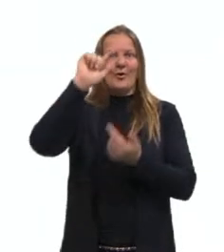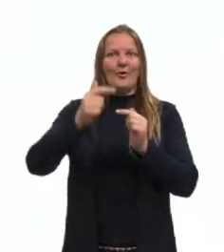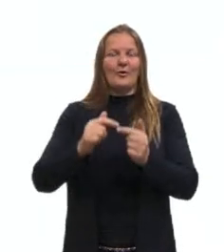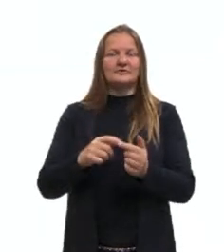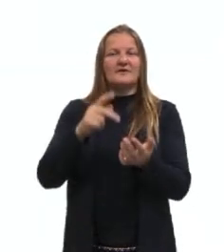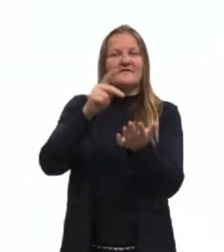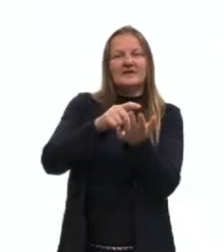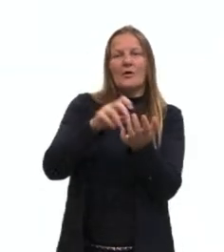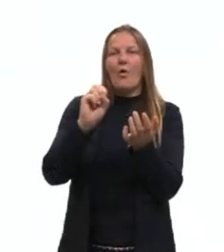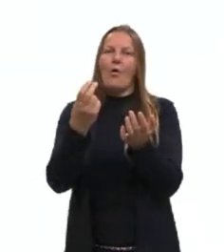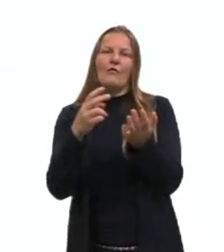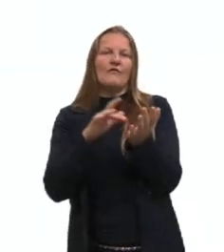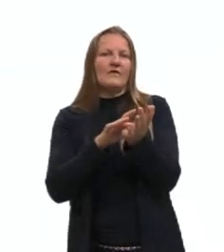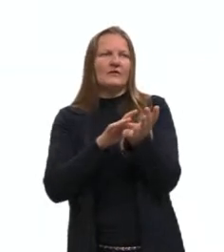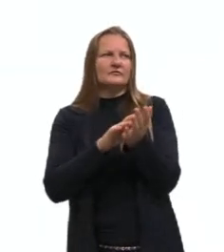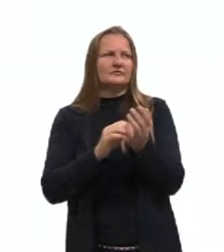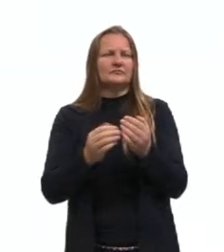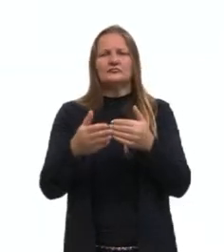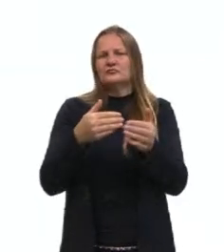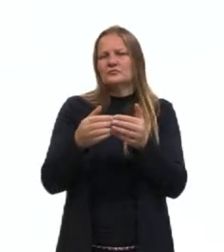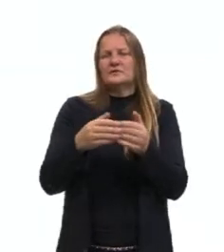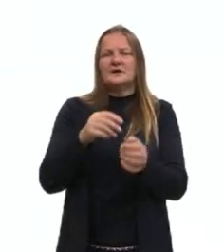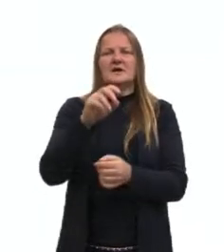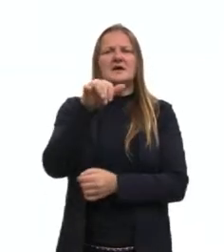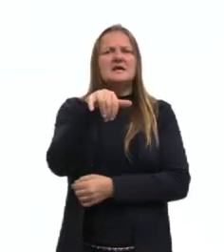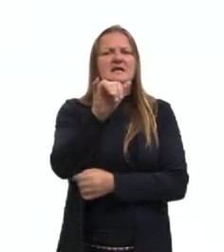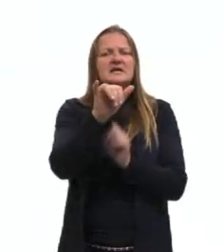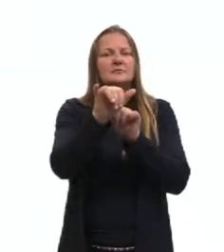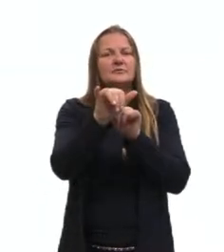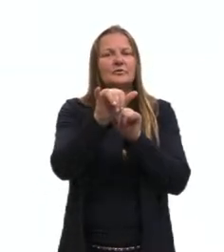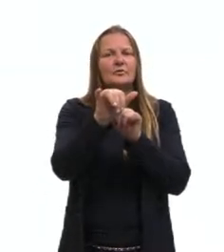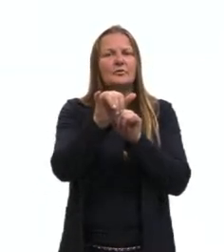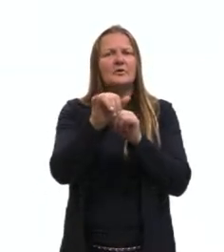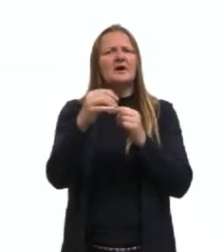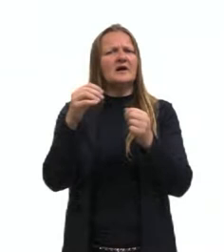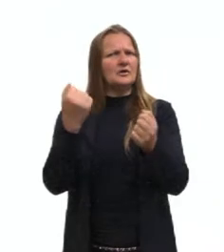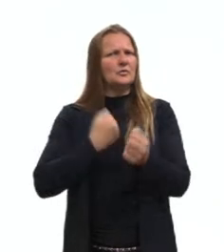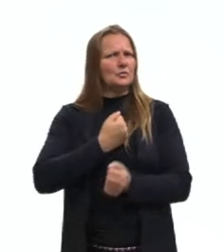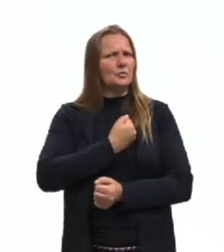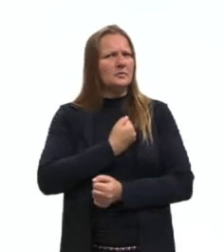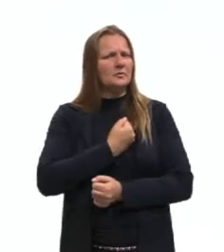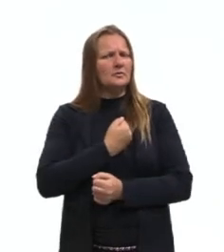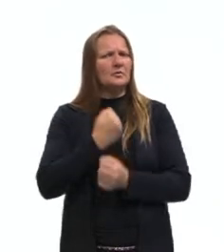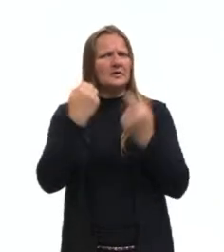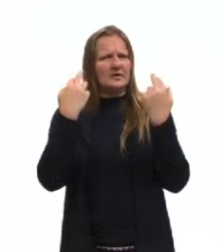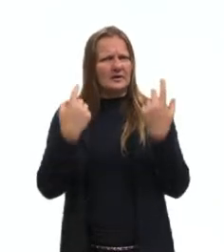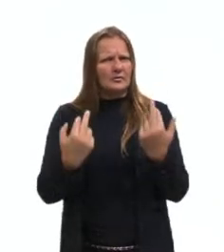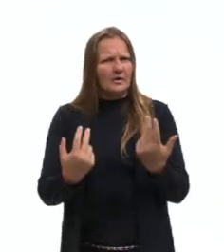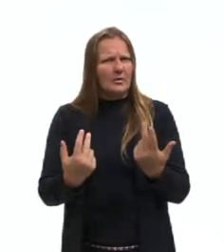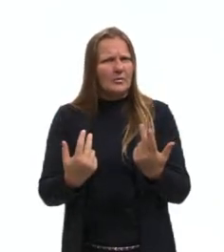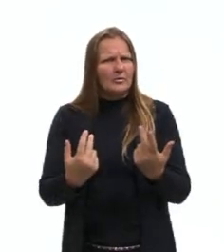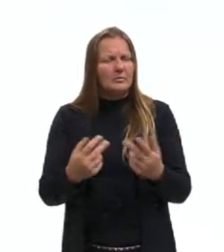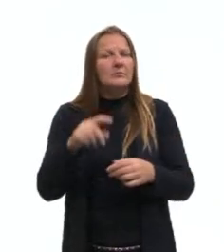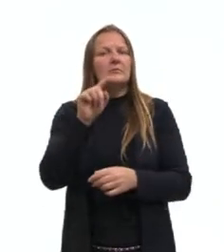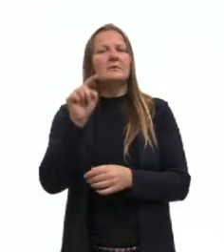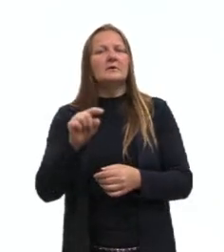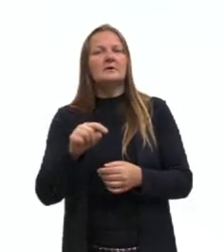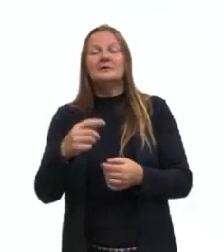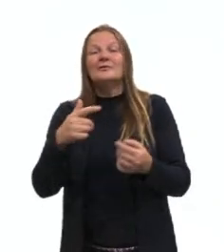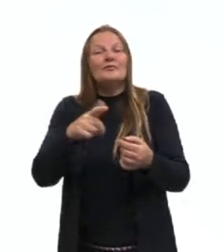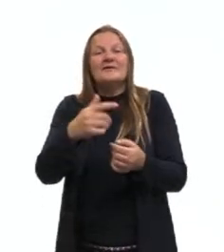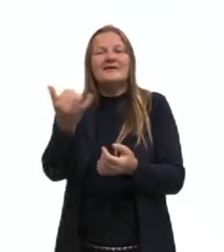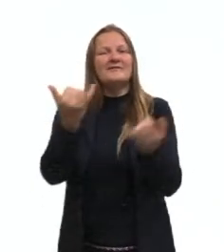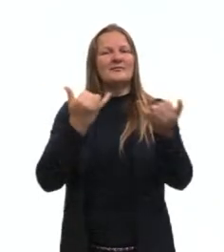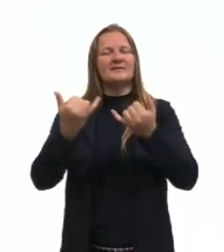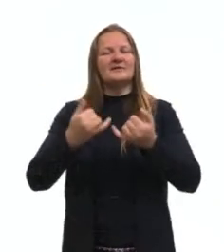verdadeiro ou falso. Y é um número natural. Eu não tenho informação suficiente para definir